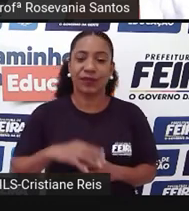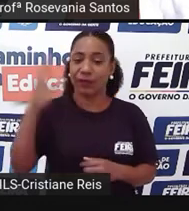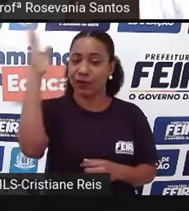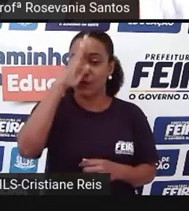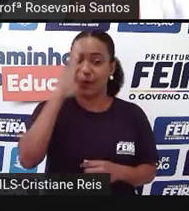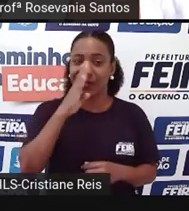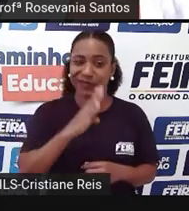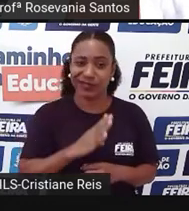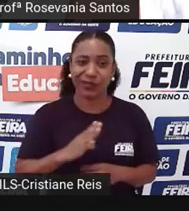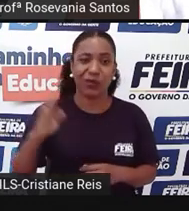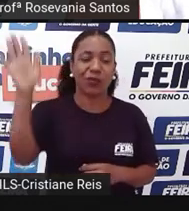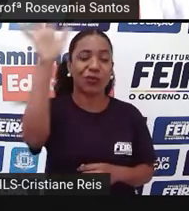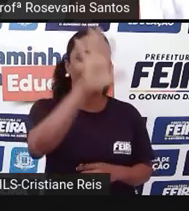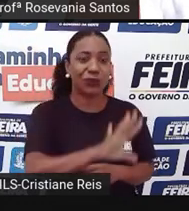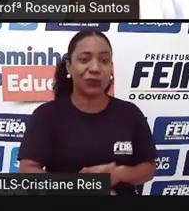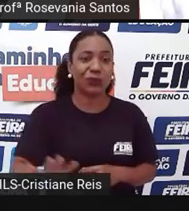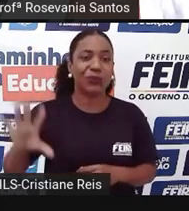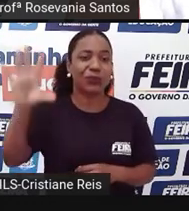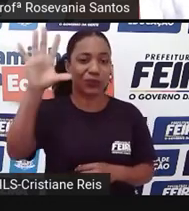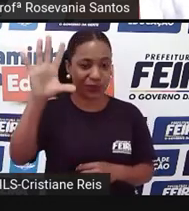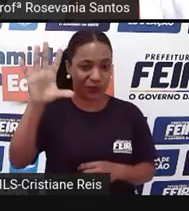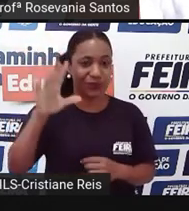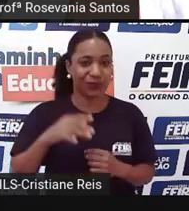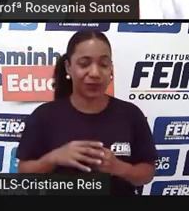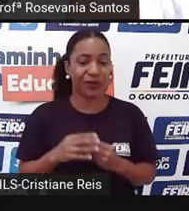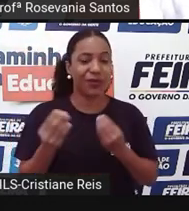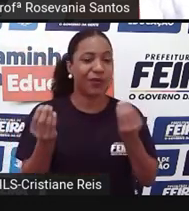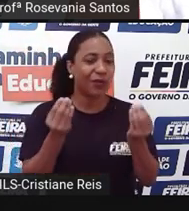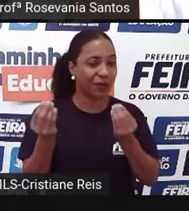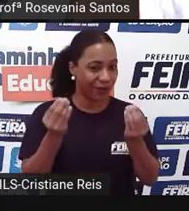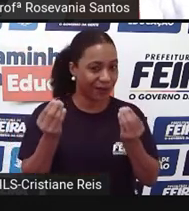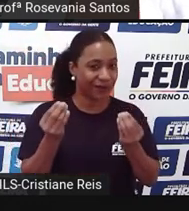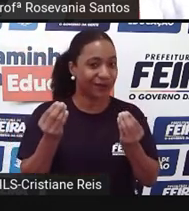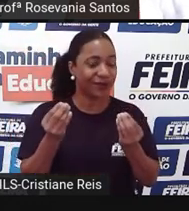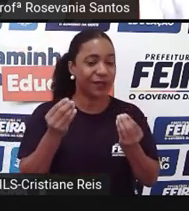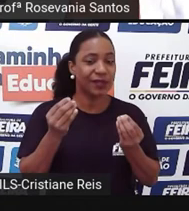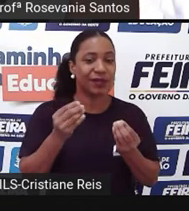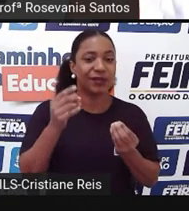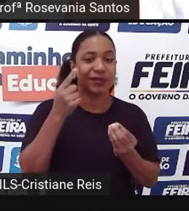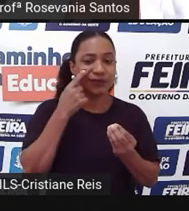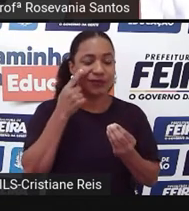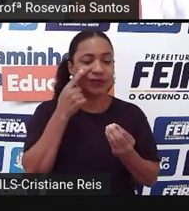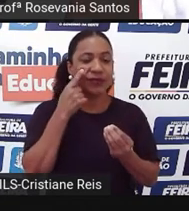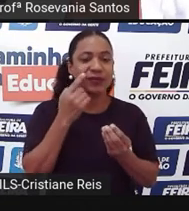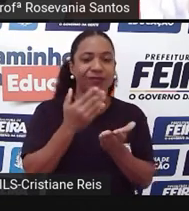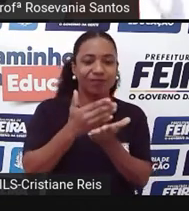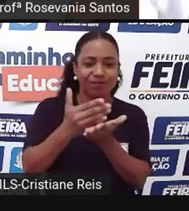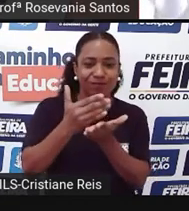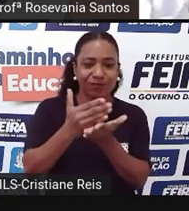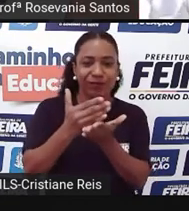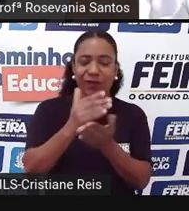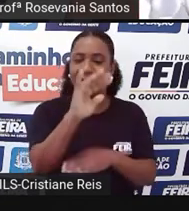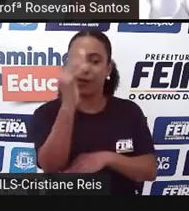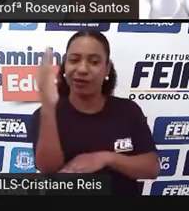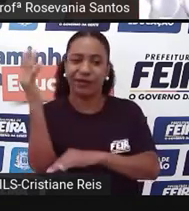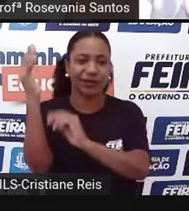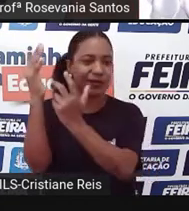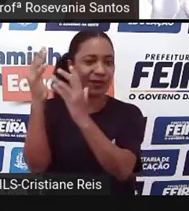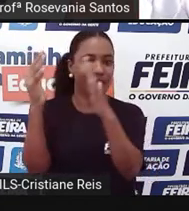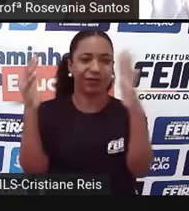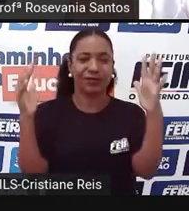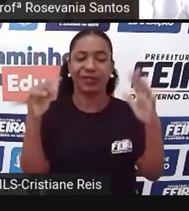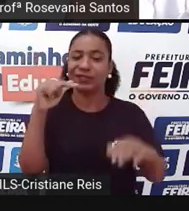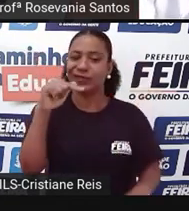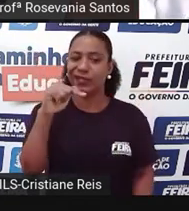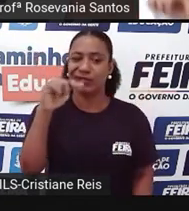um todo, a gente tem, infelizmente, né, o quanto que resta, a gente tem aqui, né, infelizmente, da Mata Atlântica só